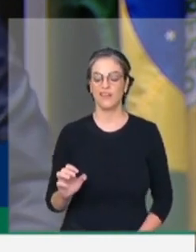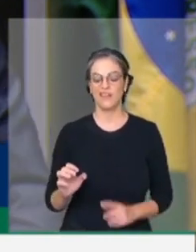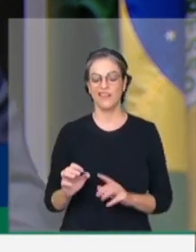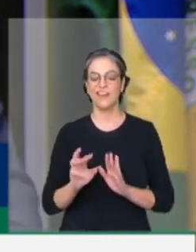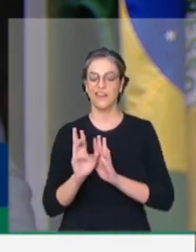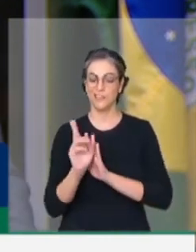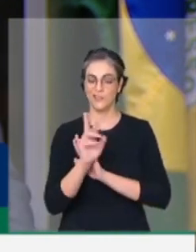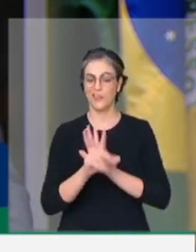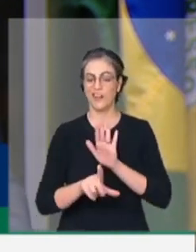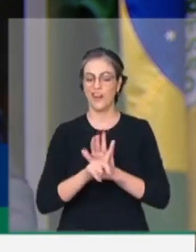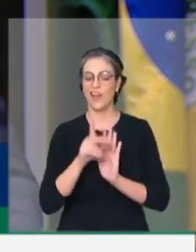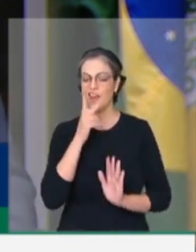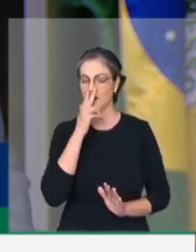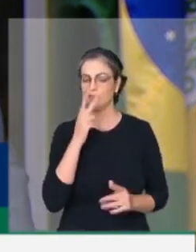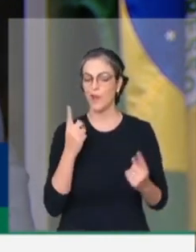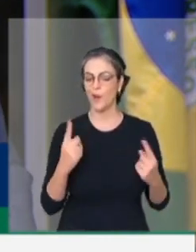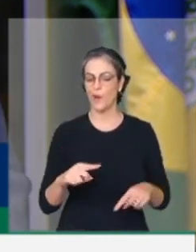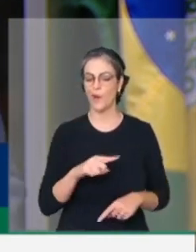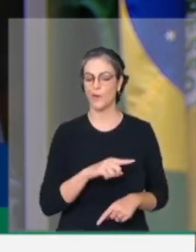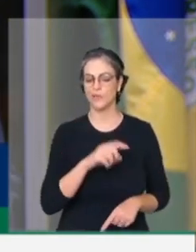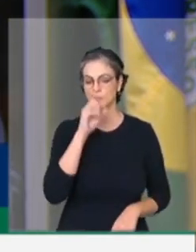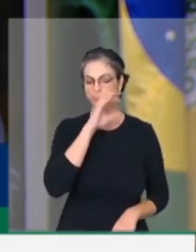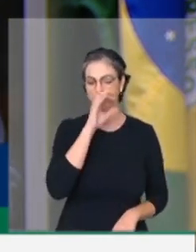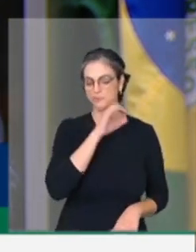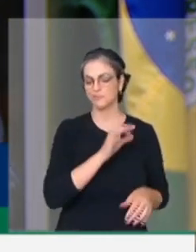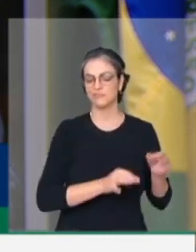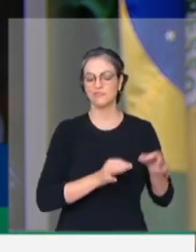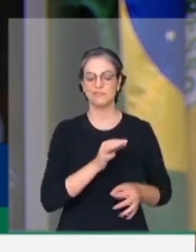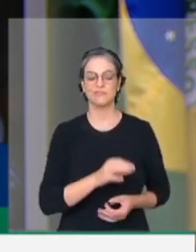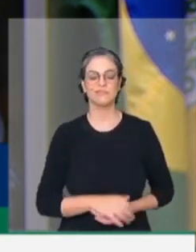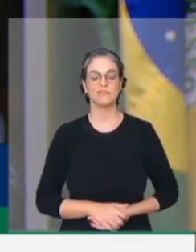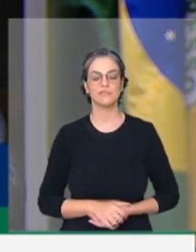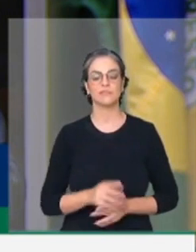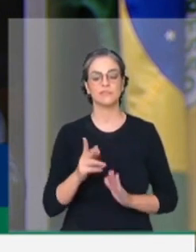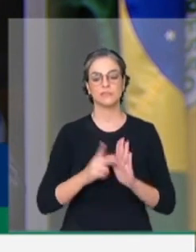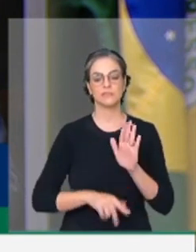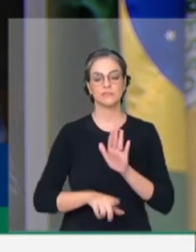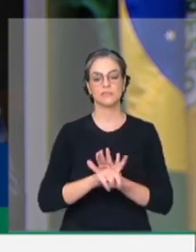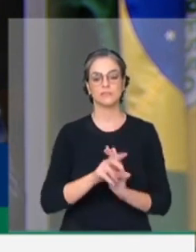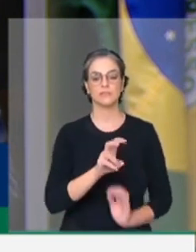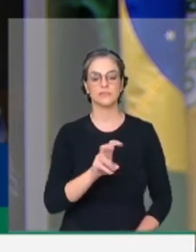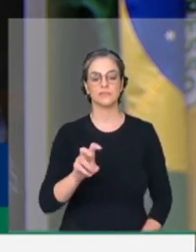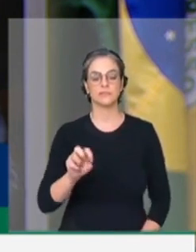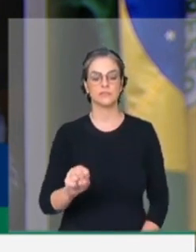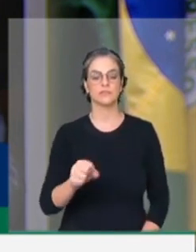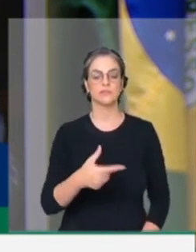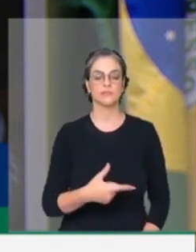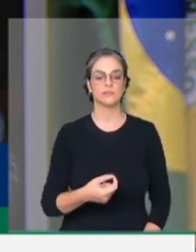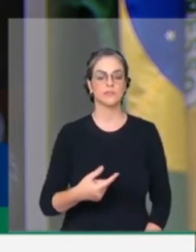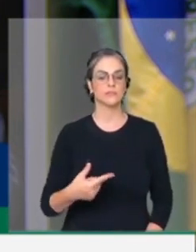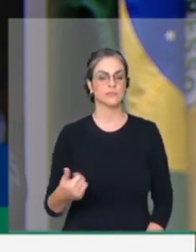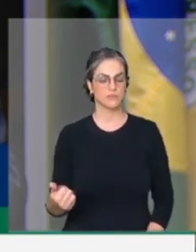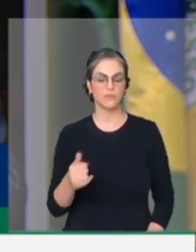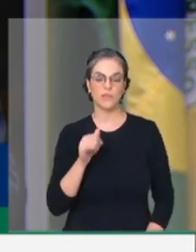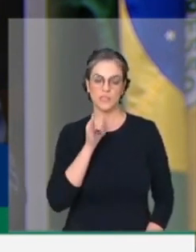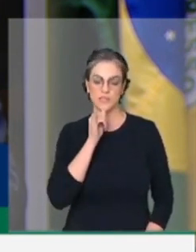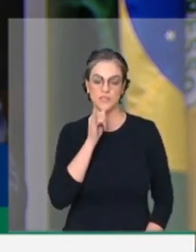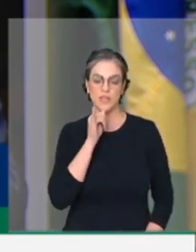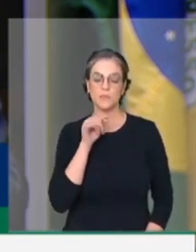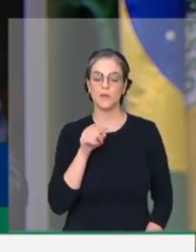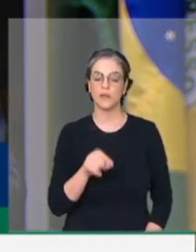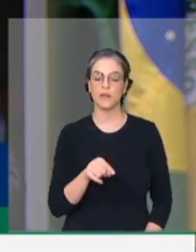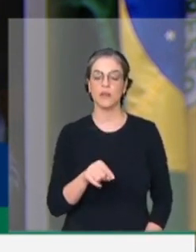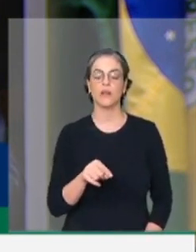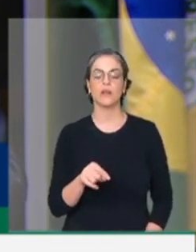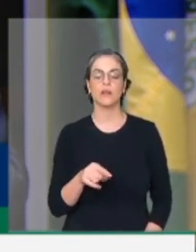competência. Destaco aqui um dos projetos, que é o projeto de lei 558-2021, que estabelece que o